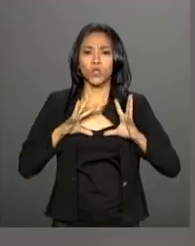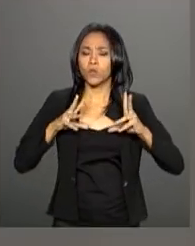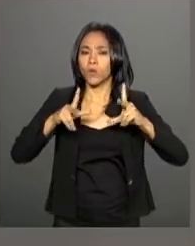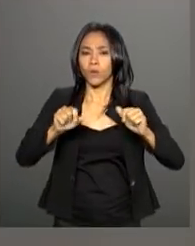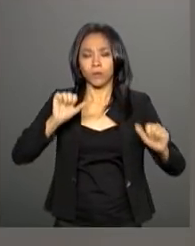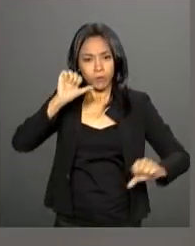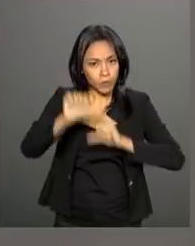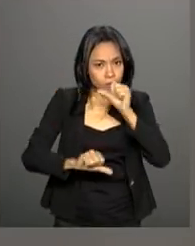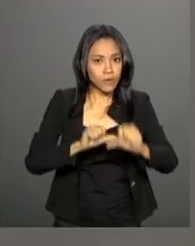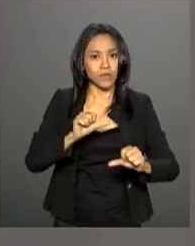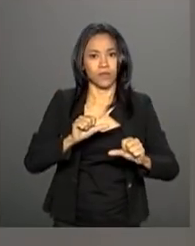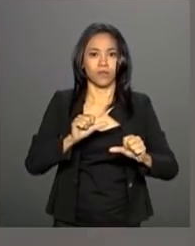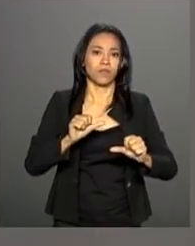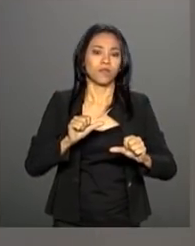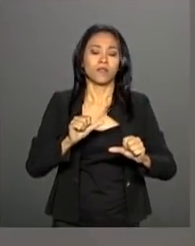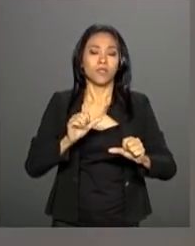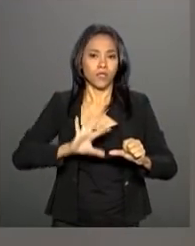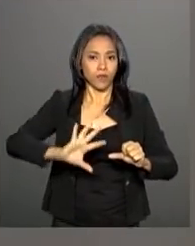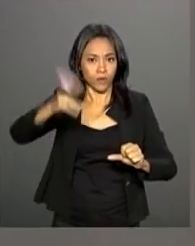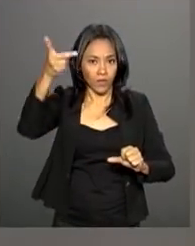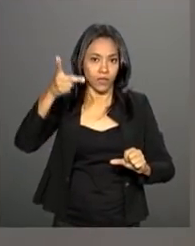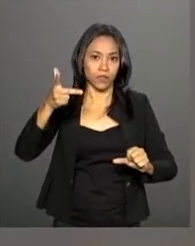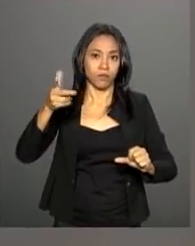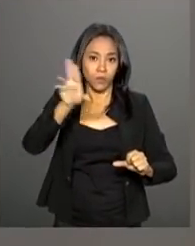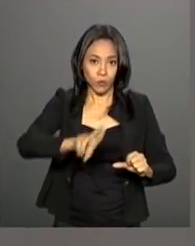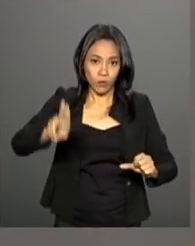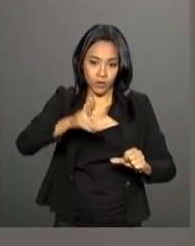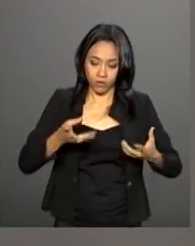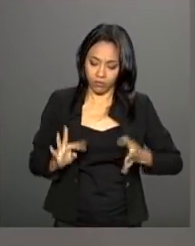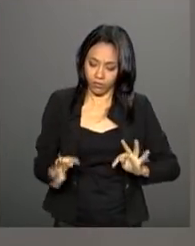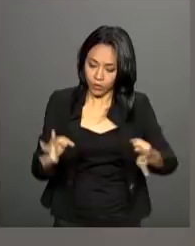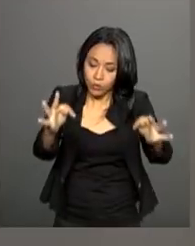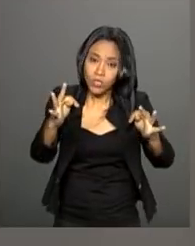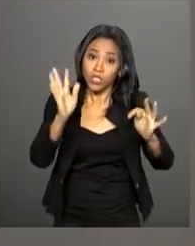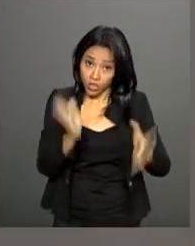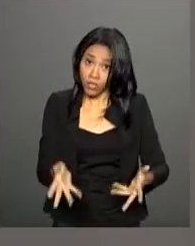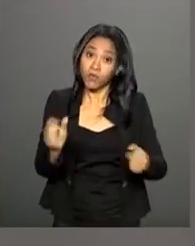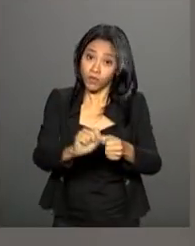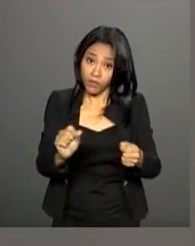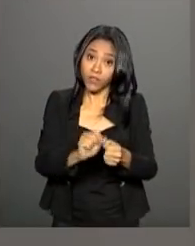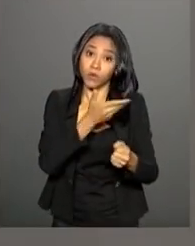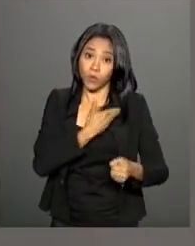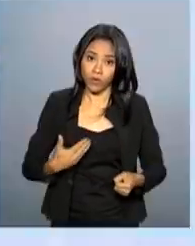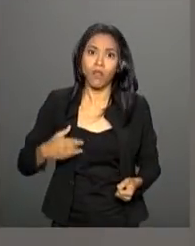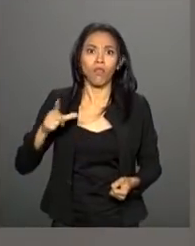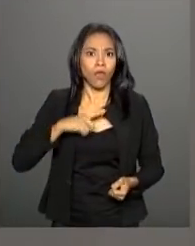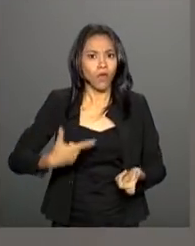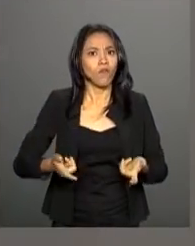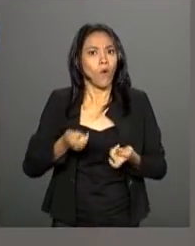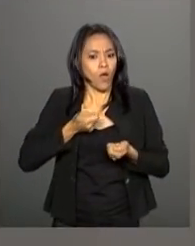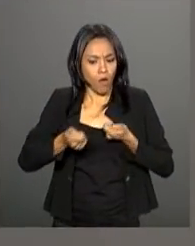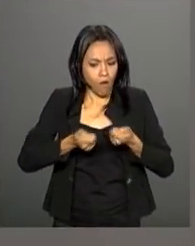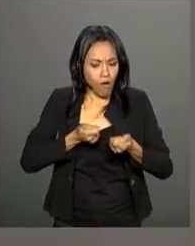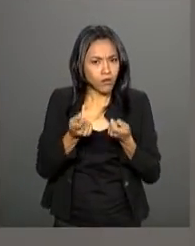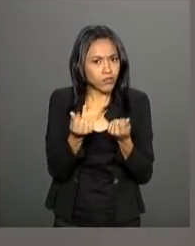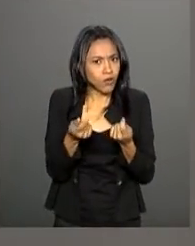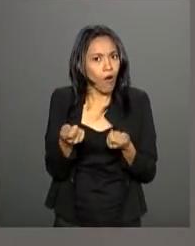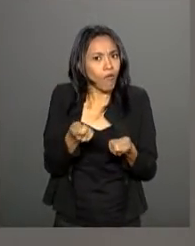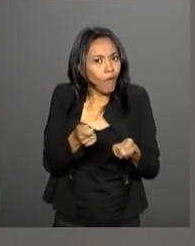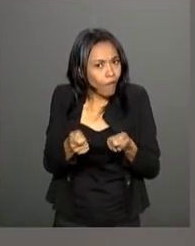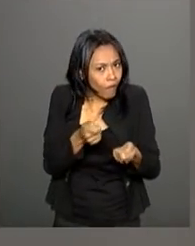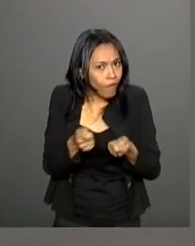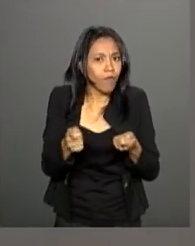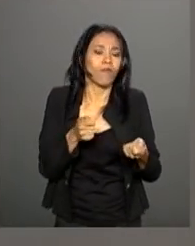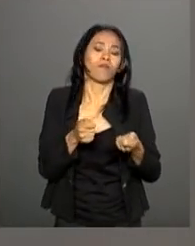transformação digital que já promovemos no governo gerou uma economia, é interessante esse aspecto, né,